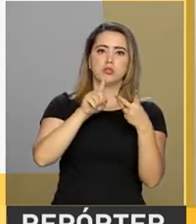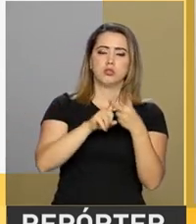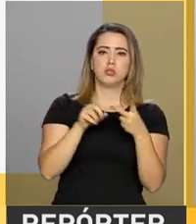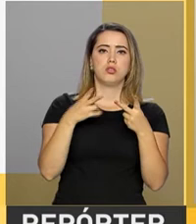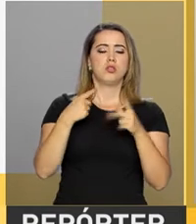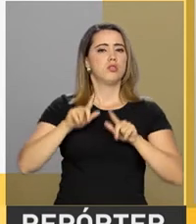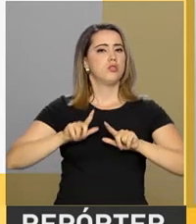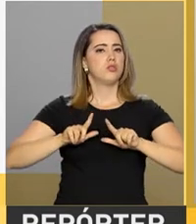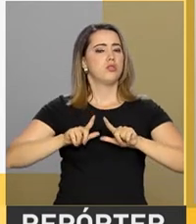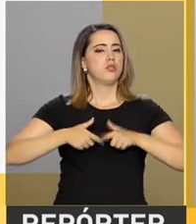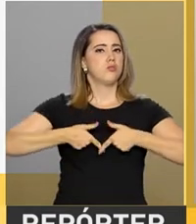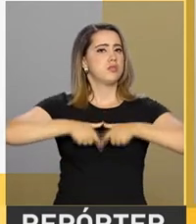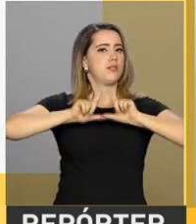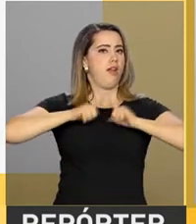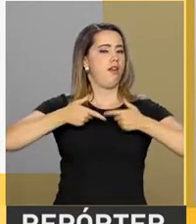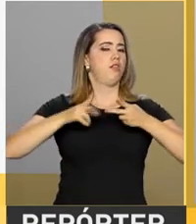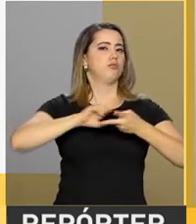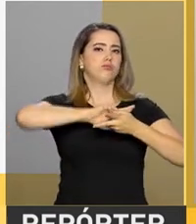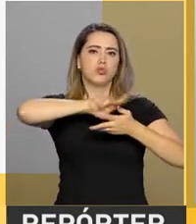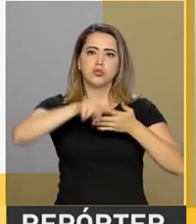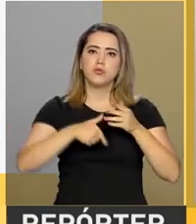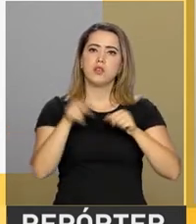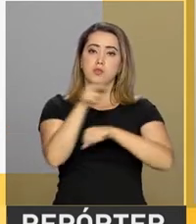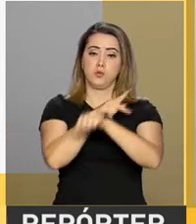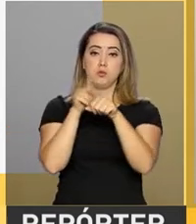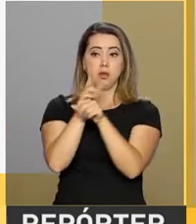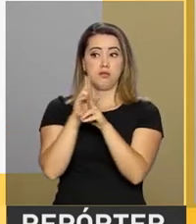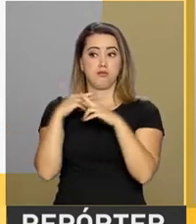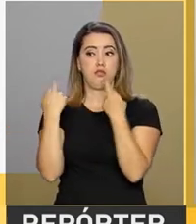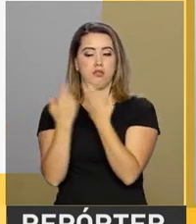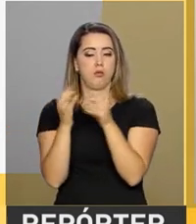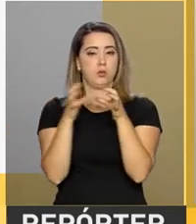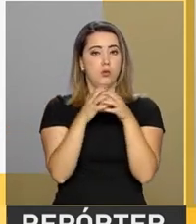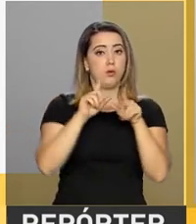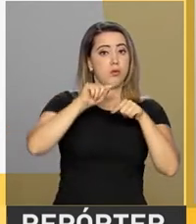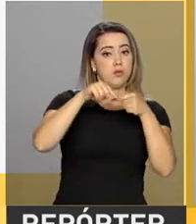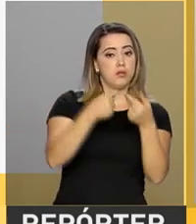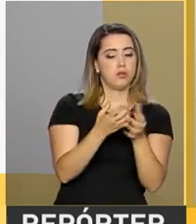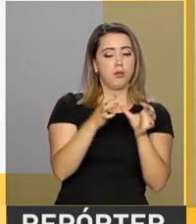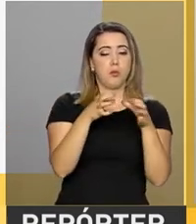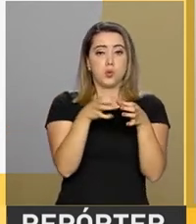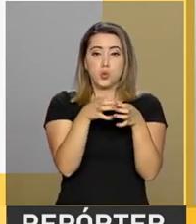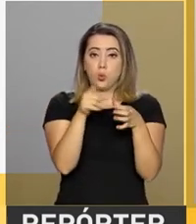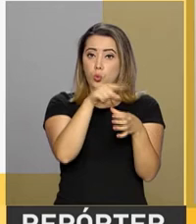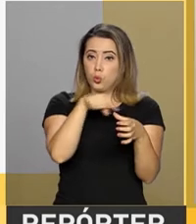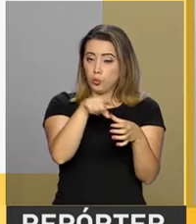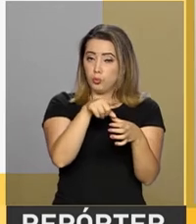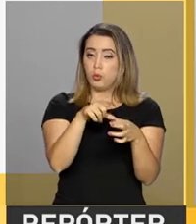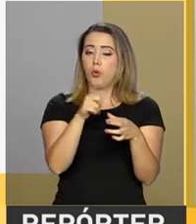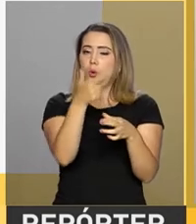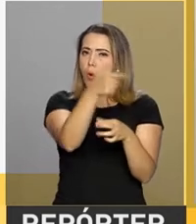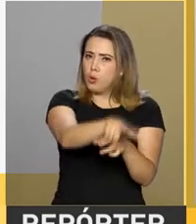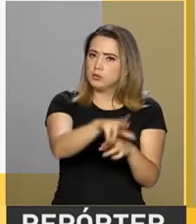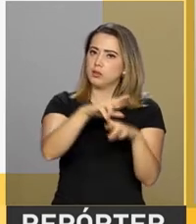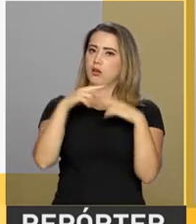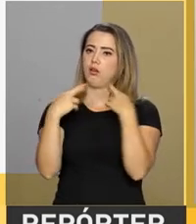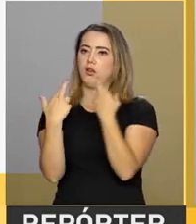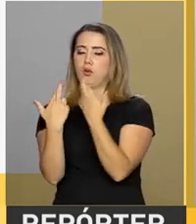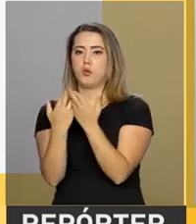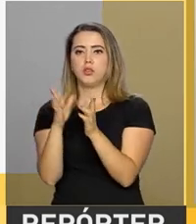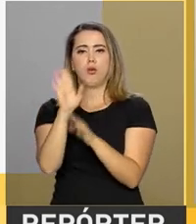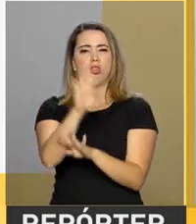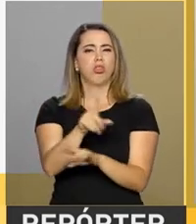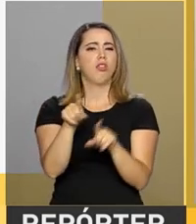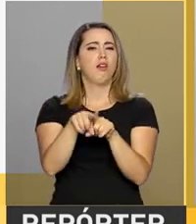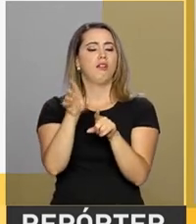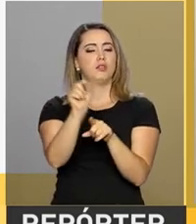Israel. No mesmo dia, ele também tem um encontro com os líderes dos países membros da CPLP, Comunidade dos Países de Língua Portuguesa, e